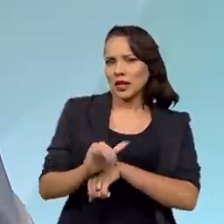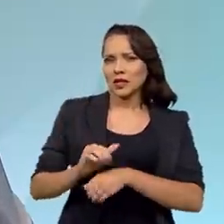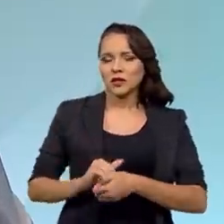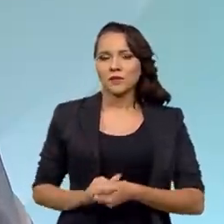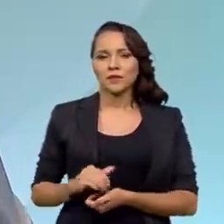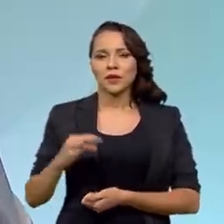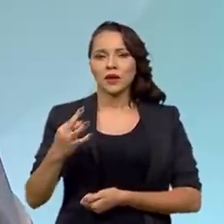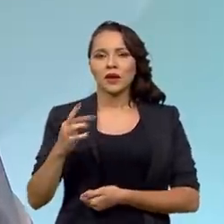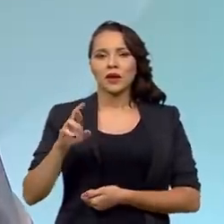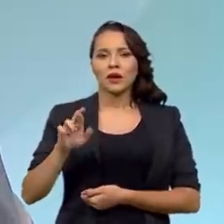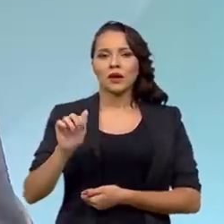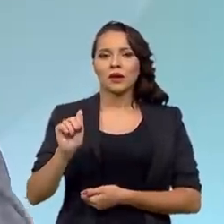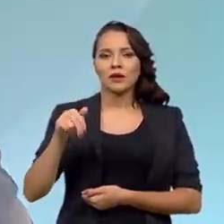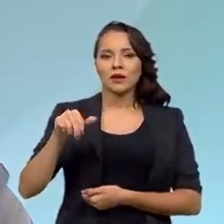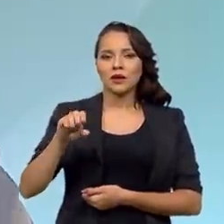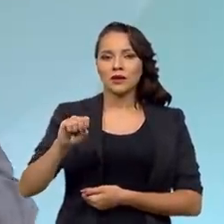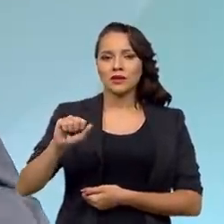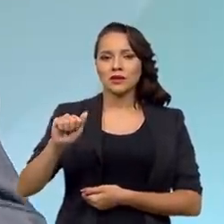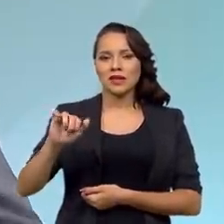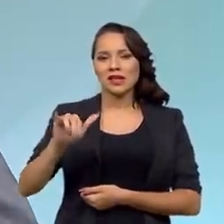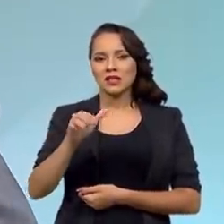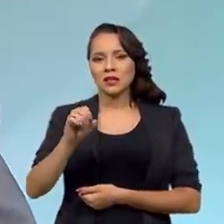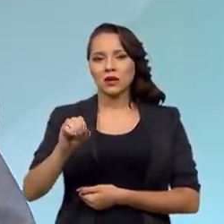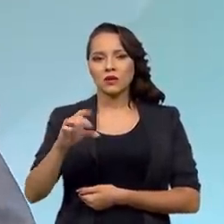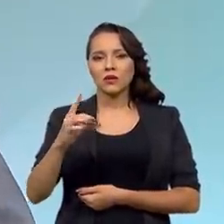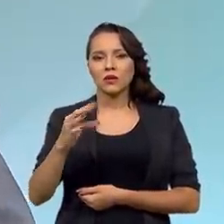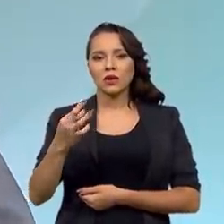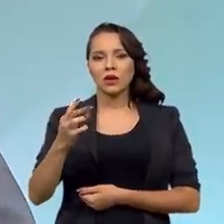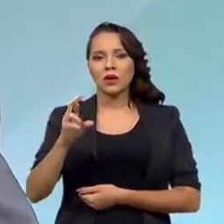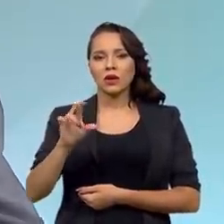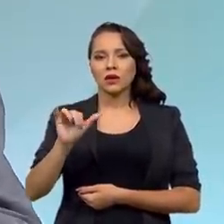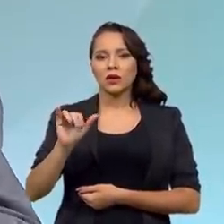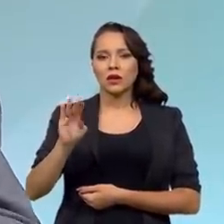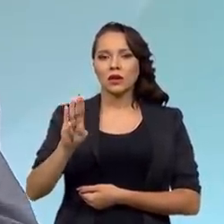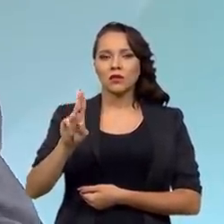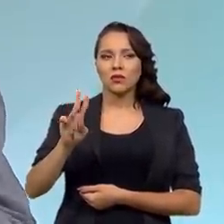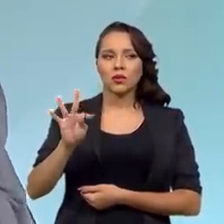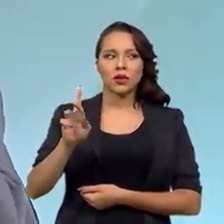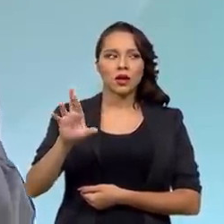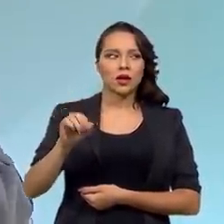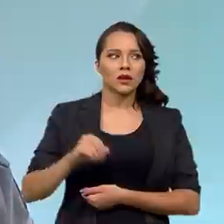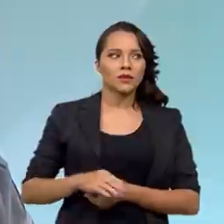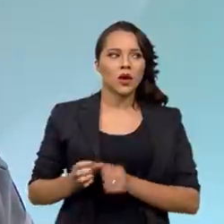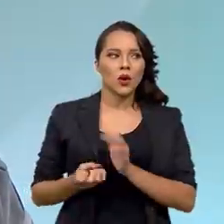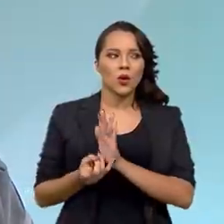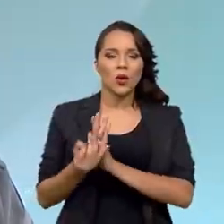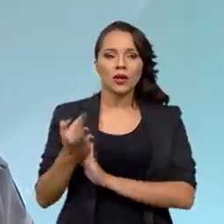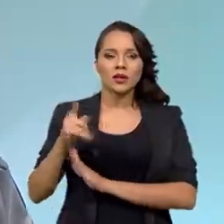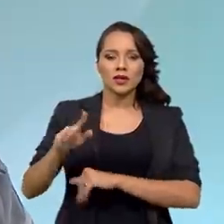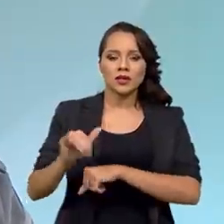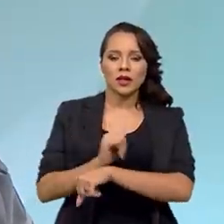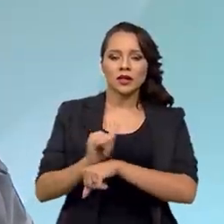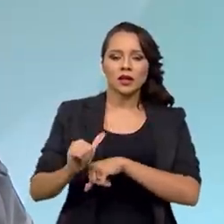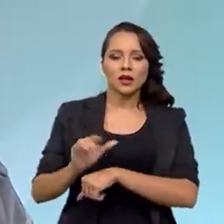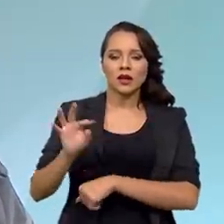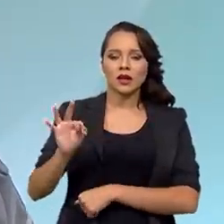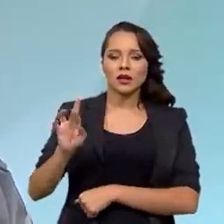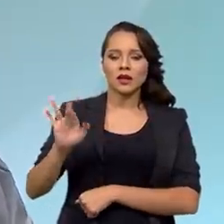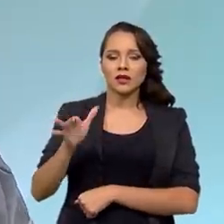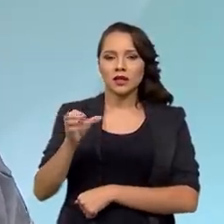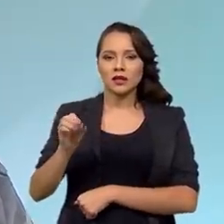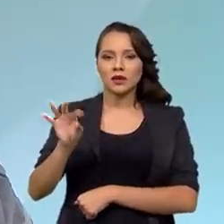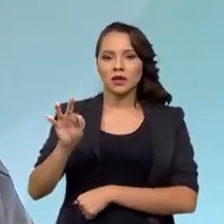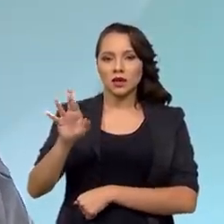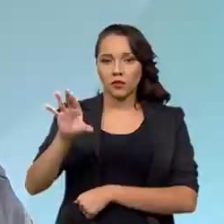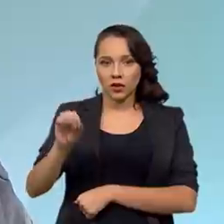transação tributária. Quantos aqui já ouviram falar disso? Bom, essa pequena medida, chamada transação tributária,